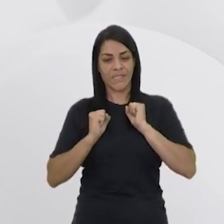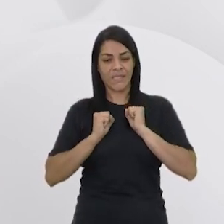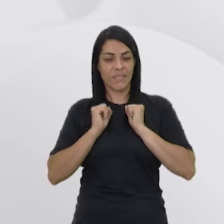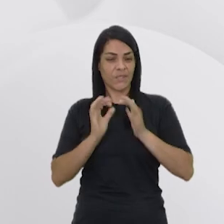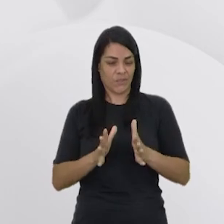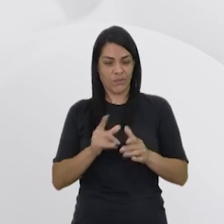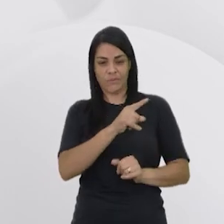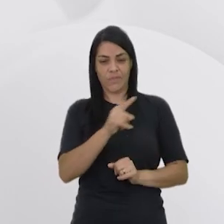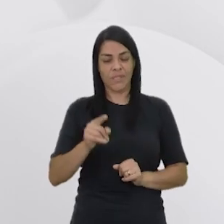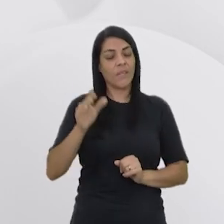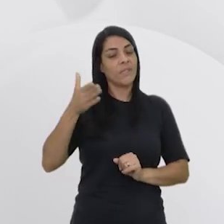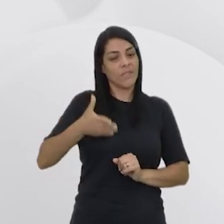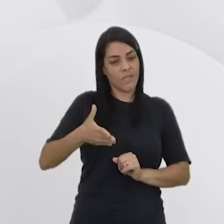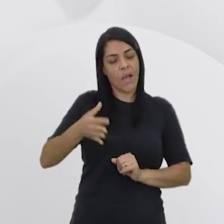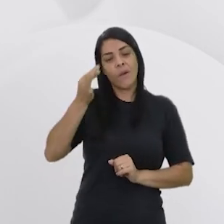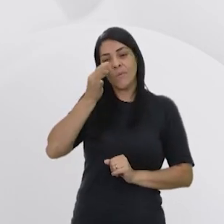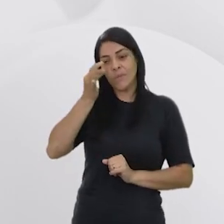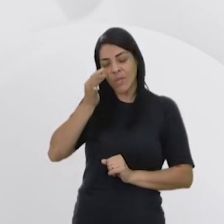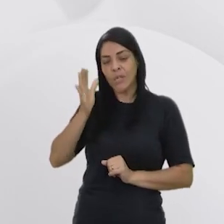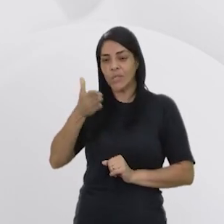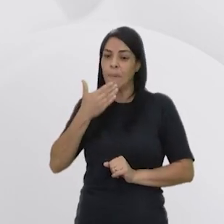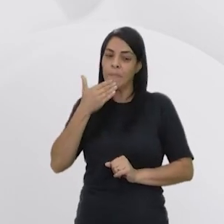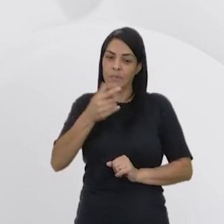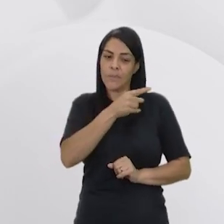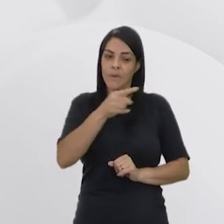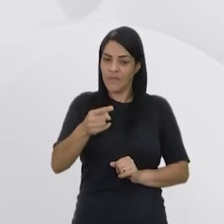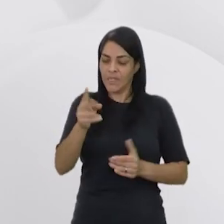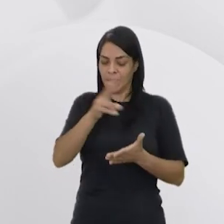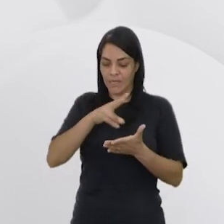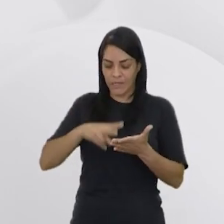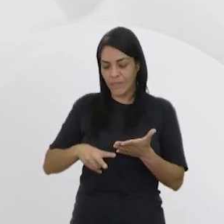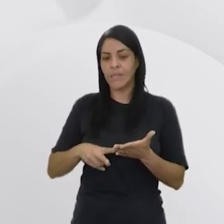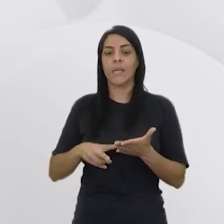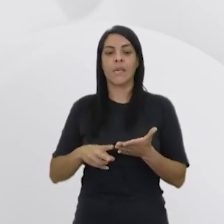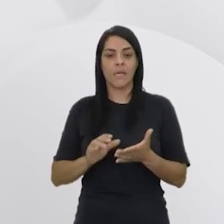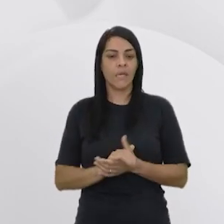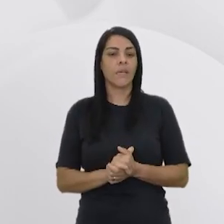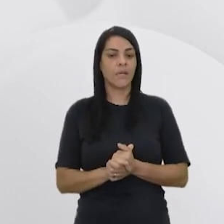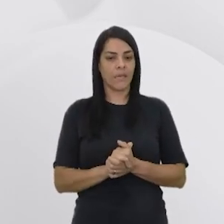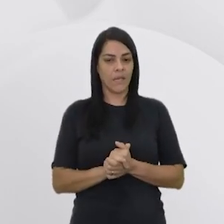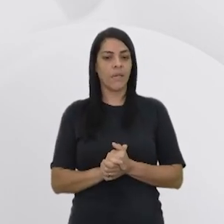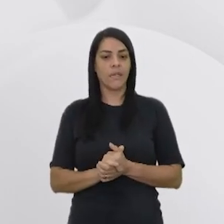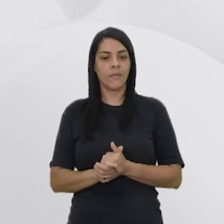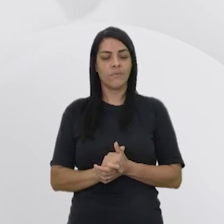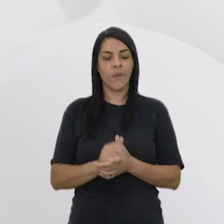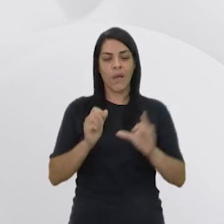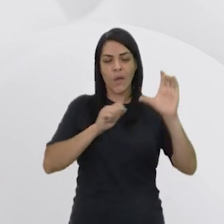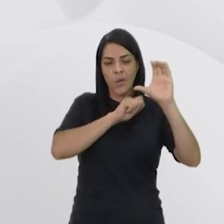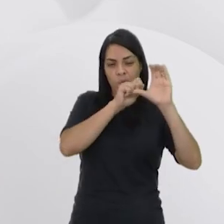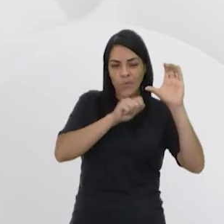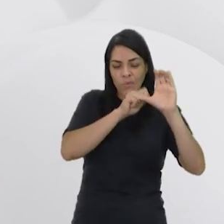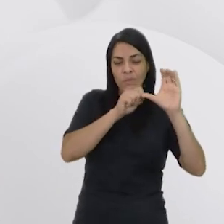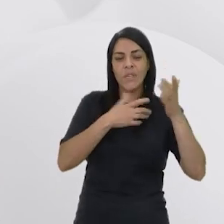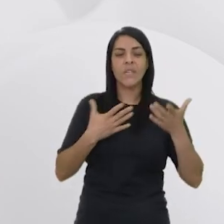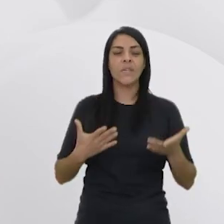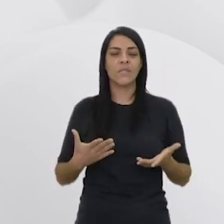observado, eu já havia pedido para que vocês lessem manchetes, né? Leads, lembra que eu vou deixar firmado para vocês não falar